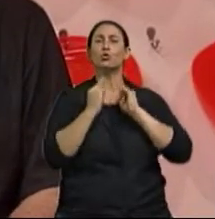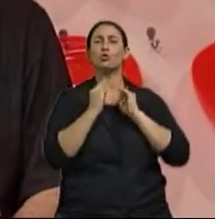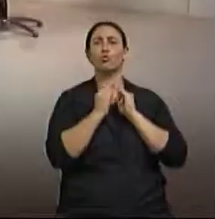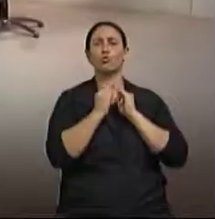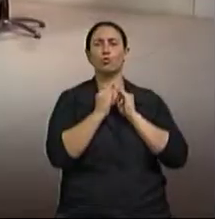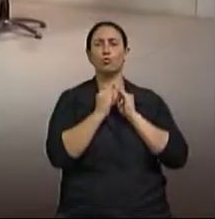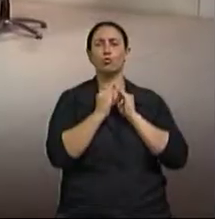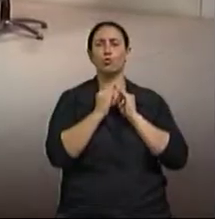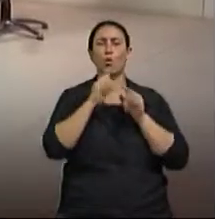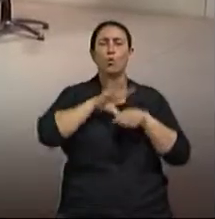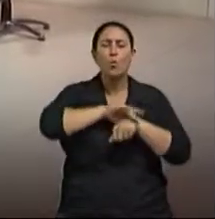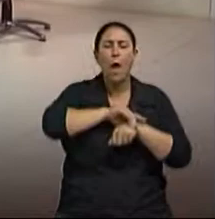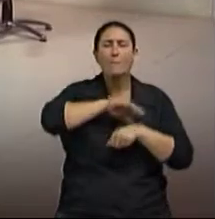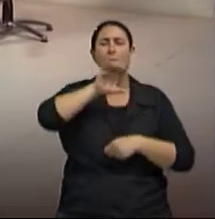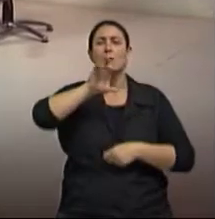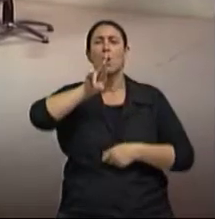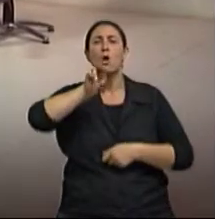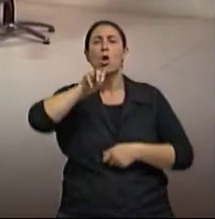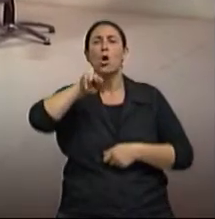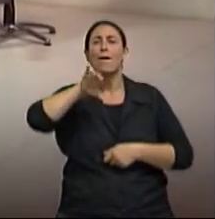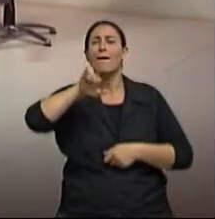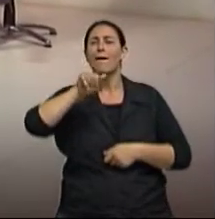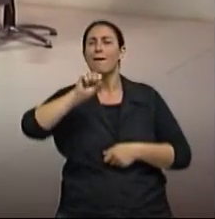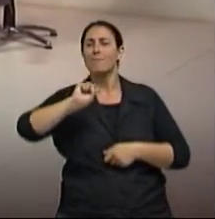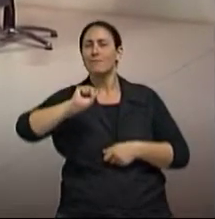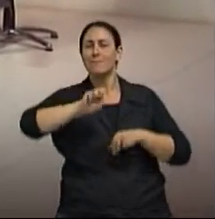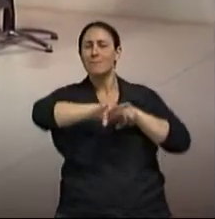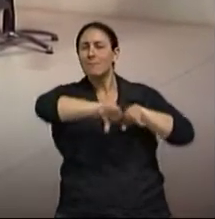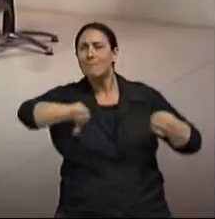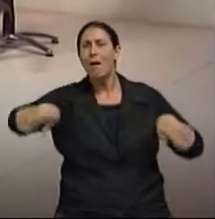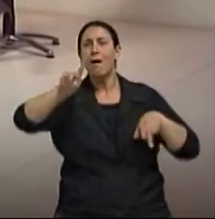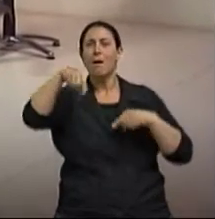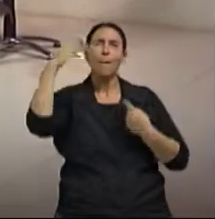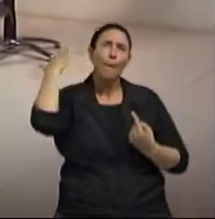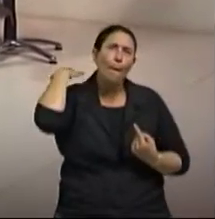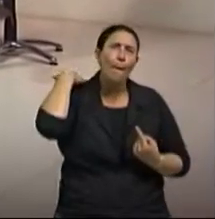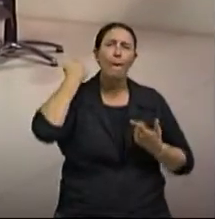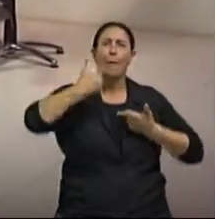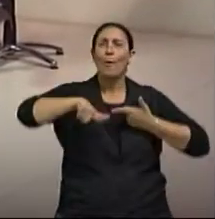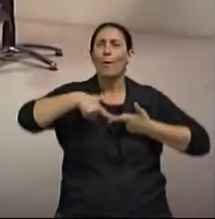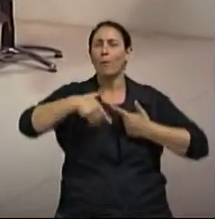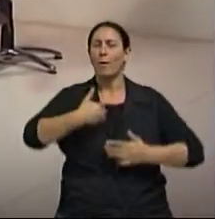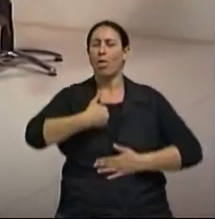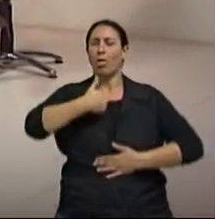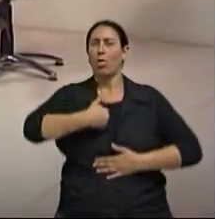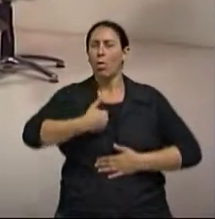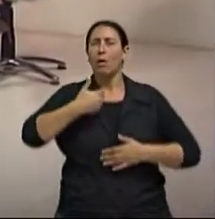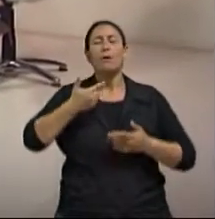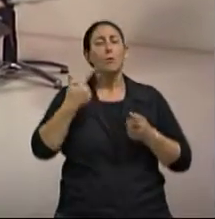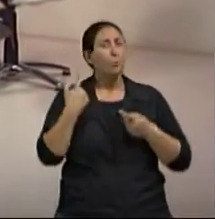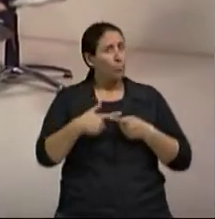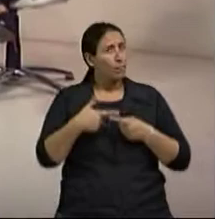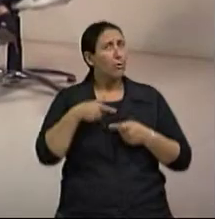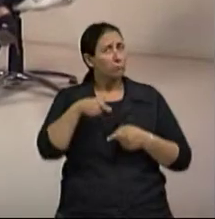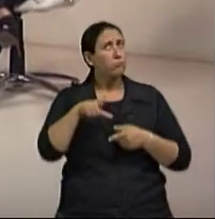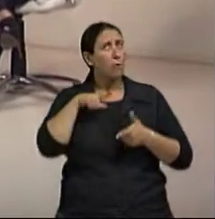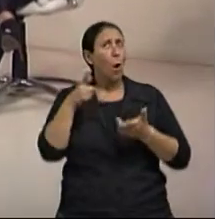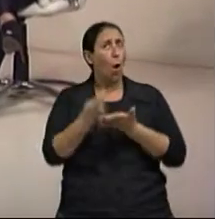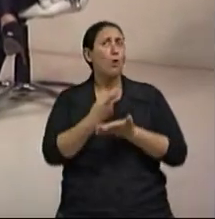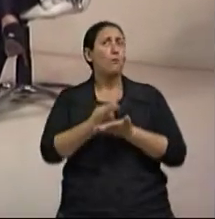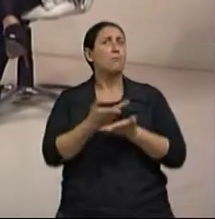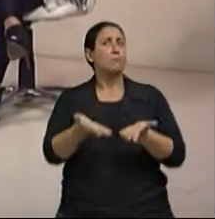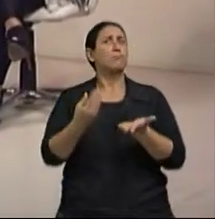muito relacionadas a essas questões que... Estão acontecendo por a gente